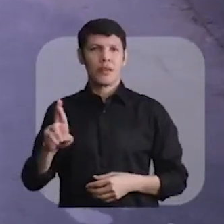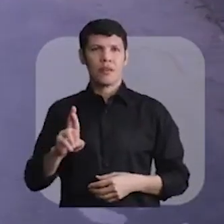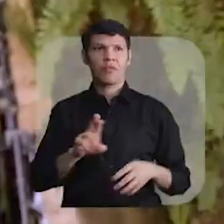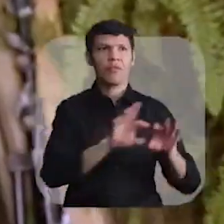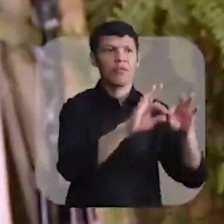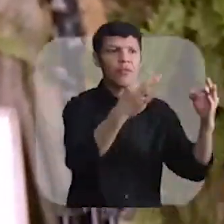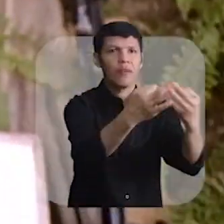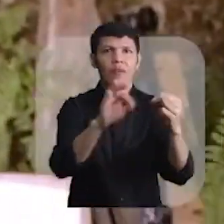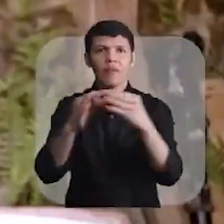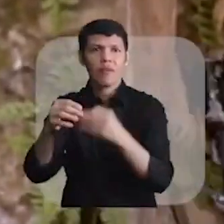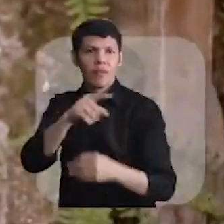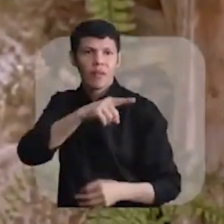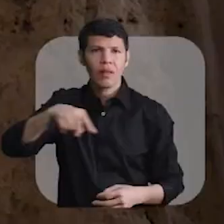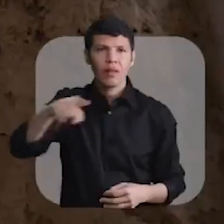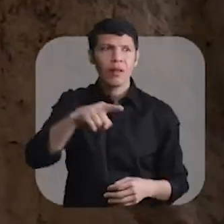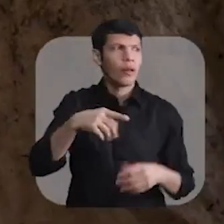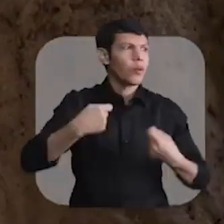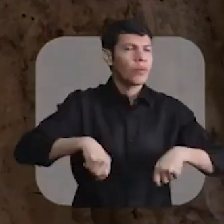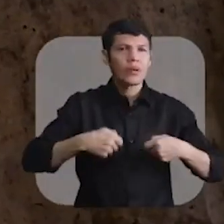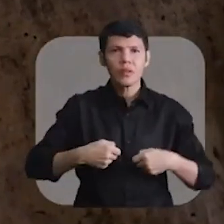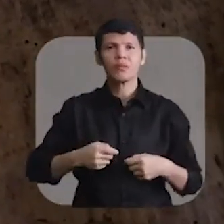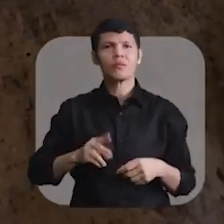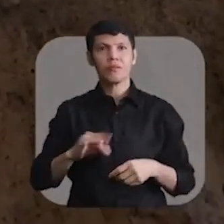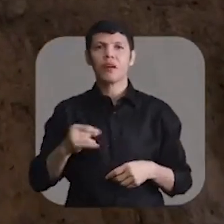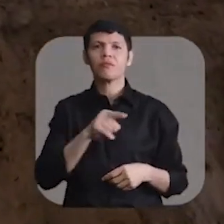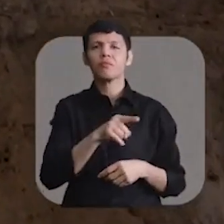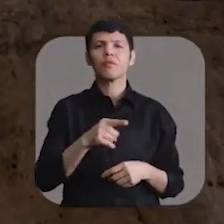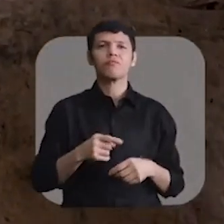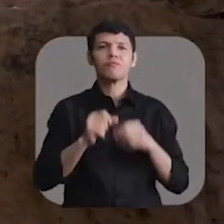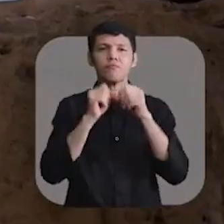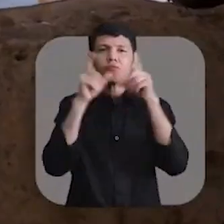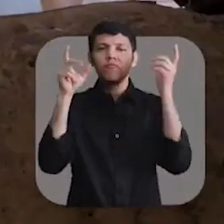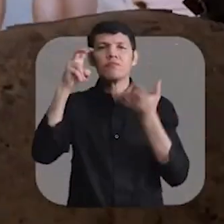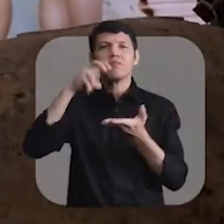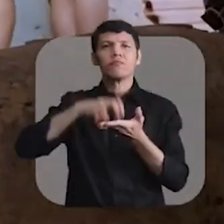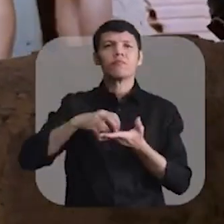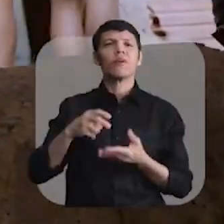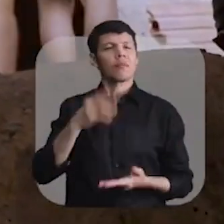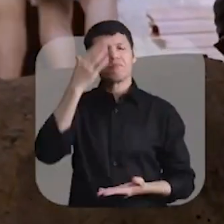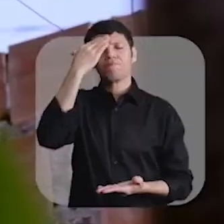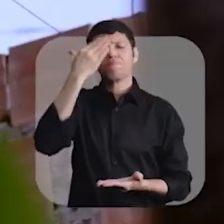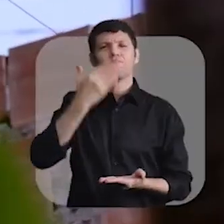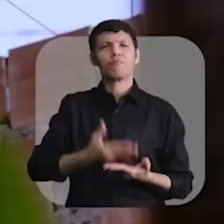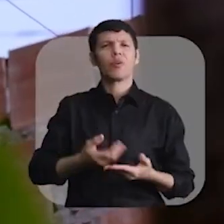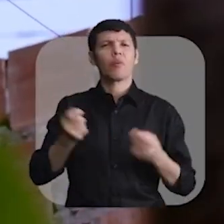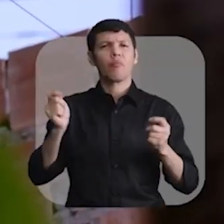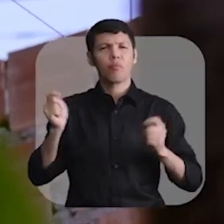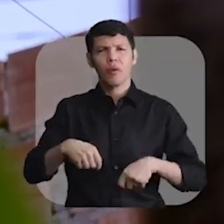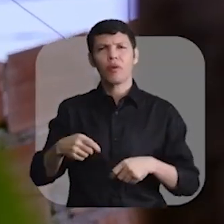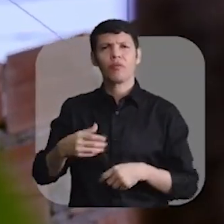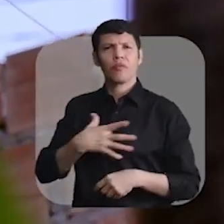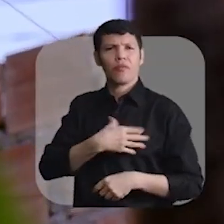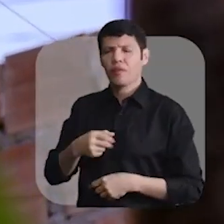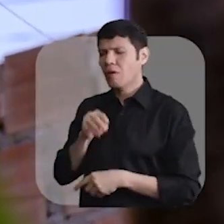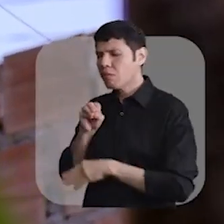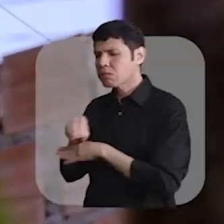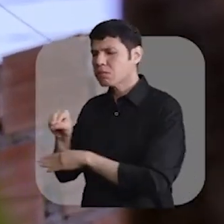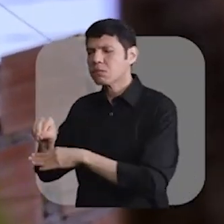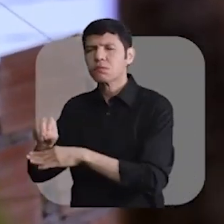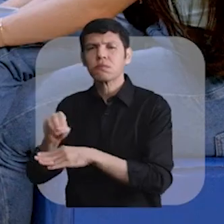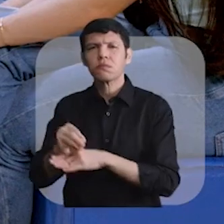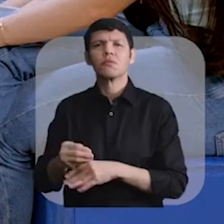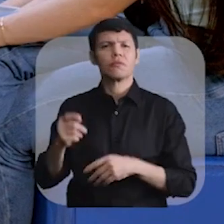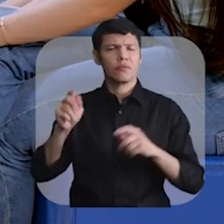famílias que estão nessa faixa possam acordar e ter a certeza de que vão poder alimentar os seus